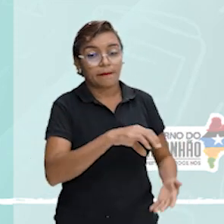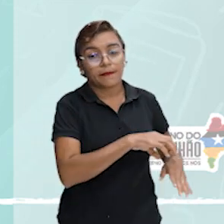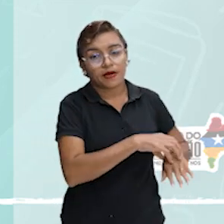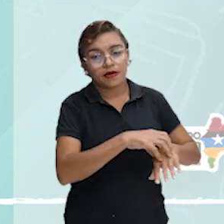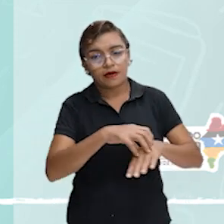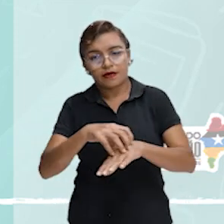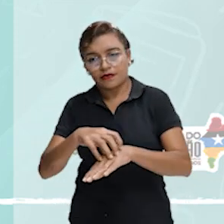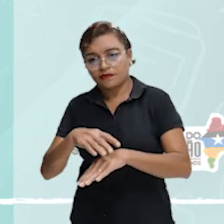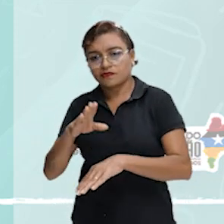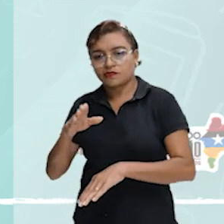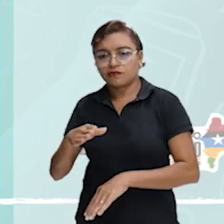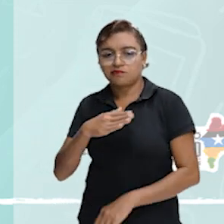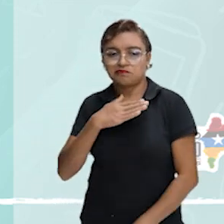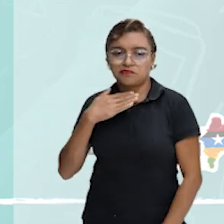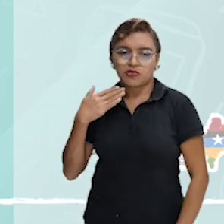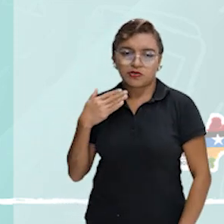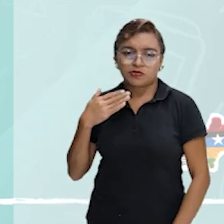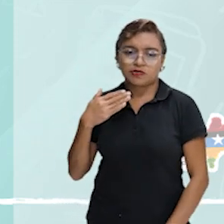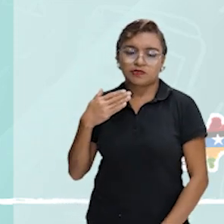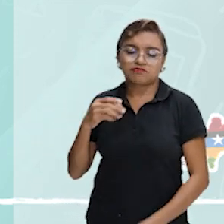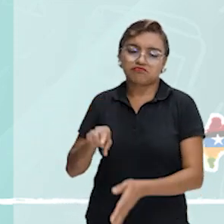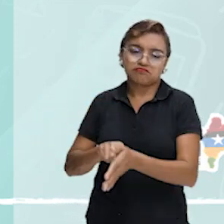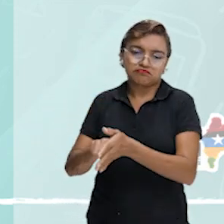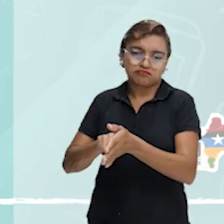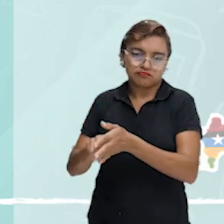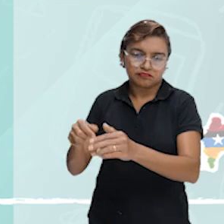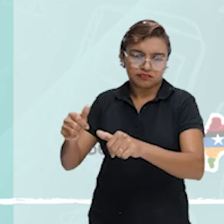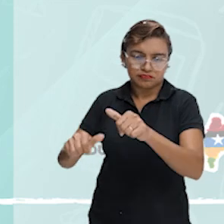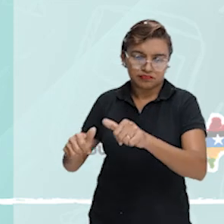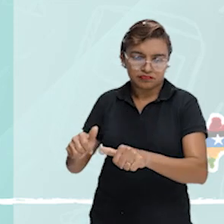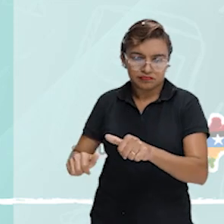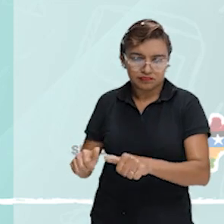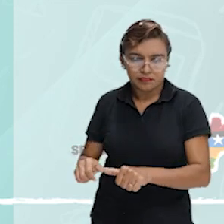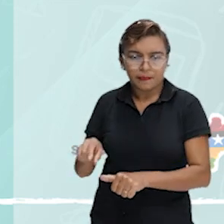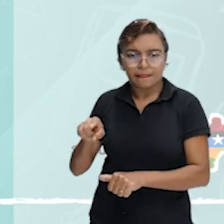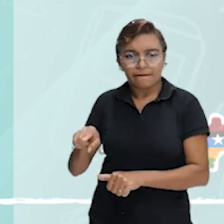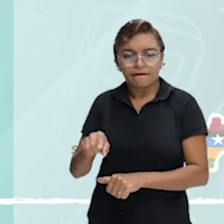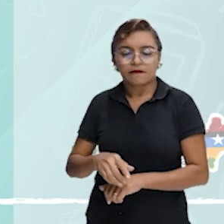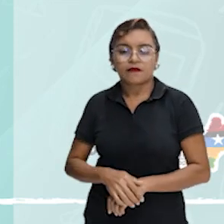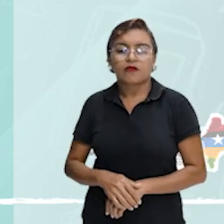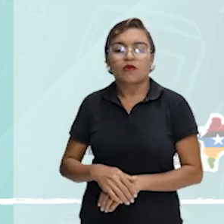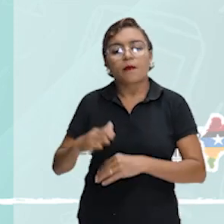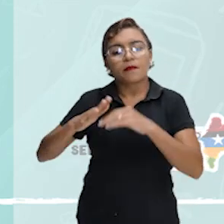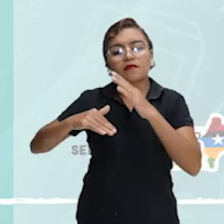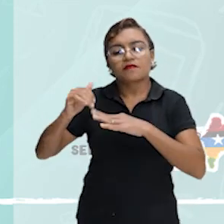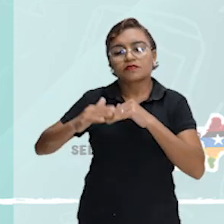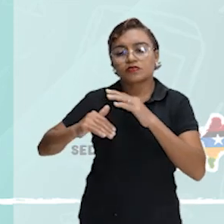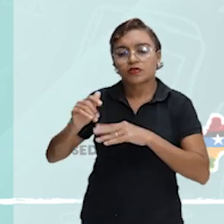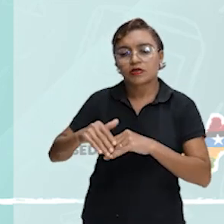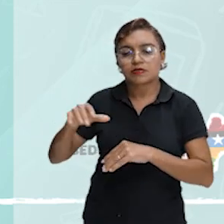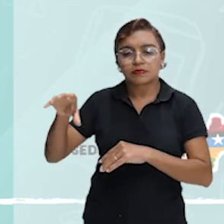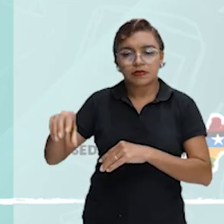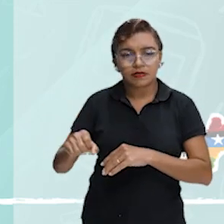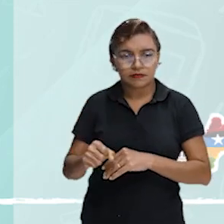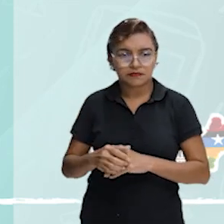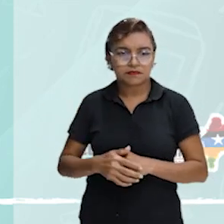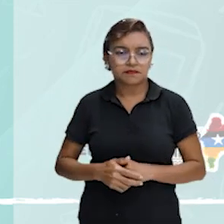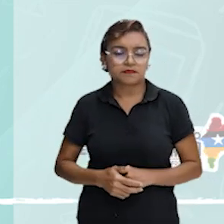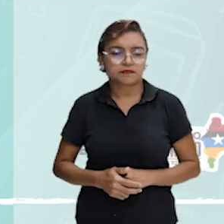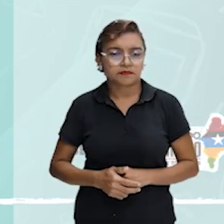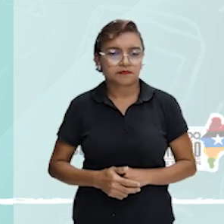já morta, para a análise do zoologista, também pioneiro entre os filatelistas, John Edward Gray.